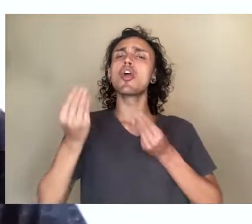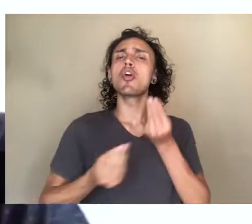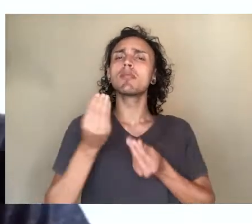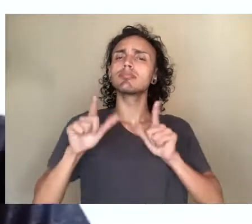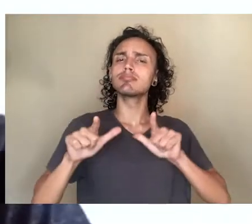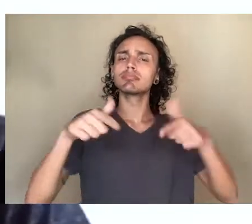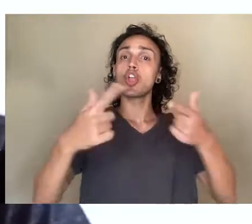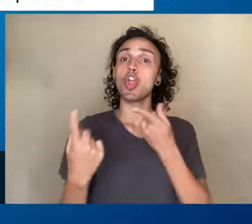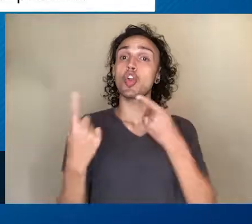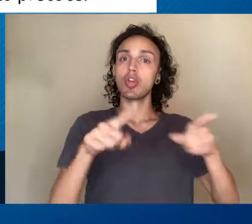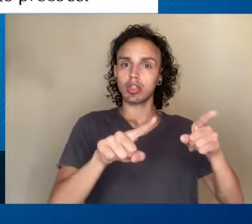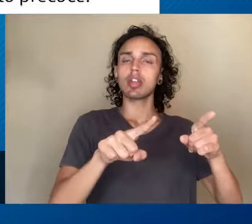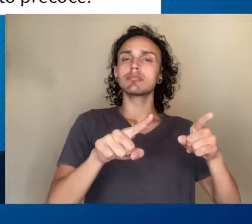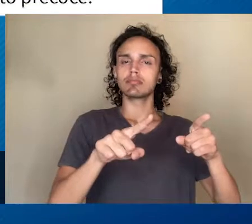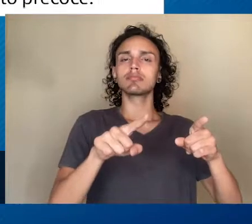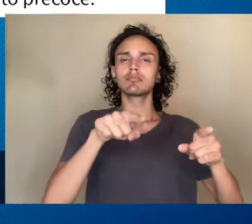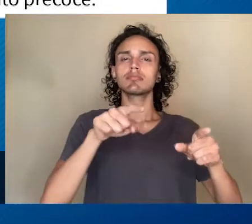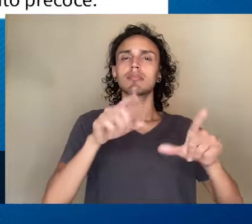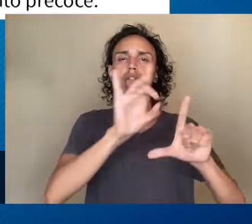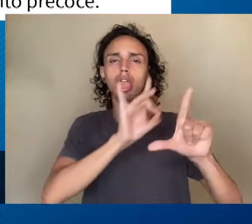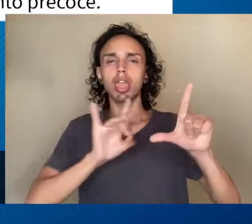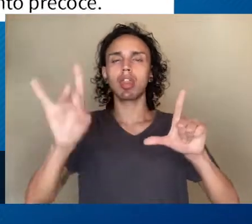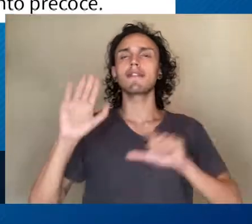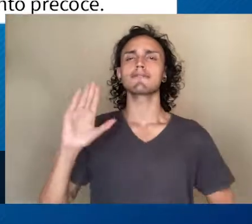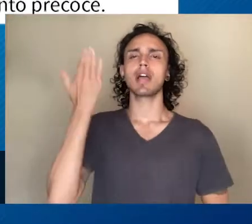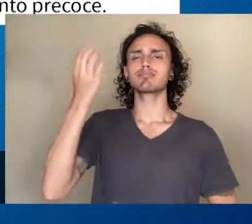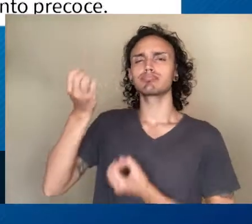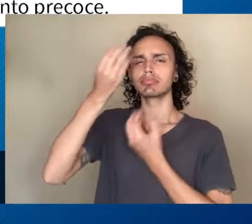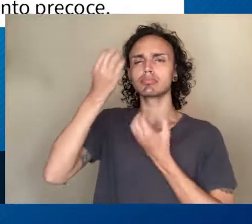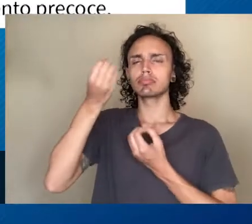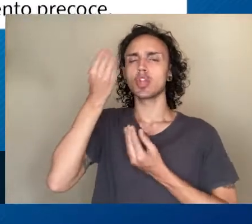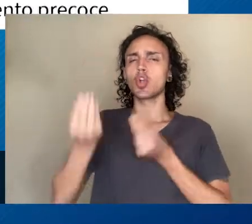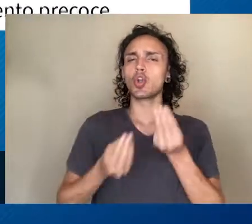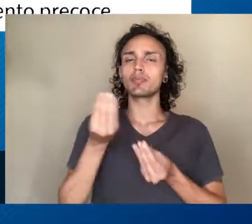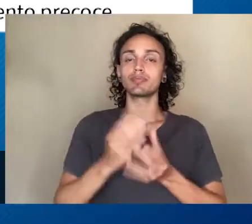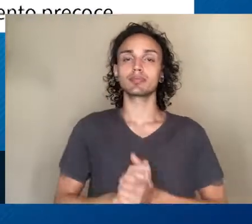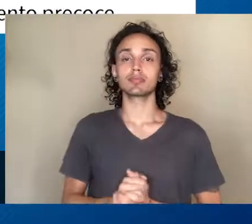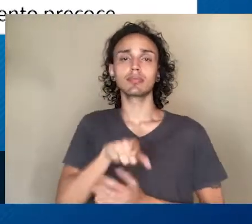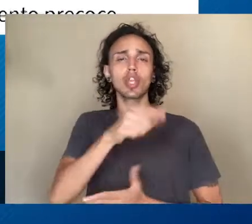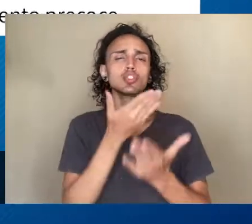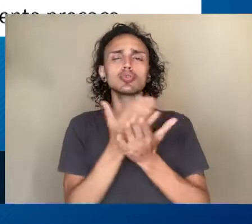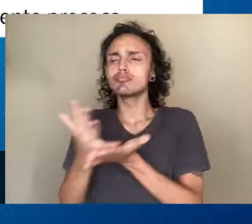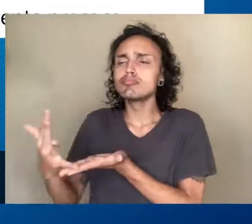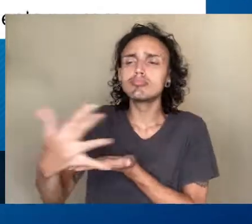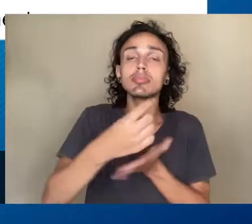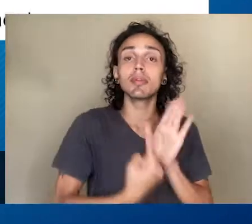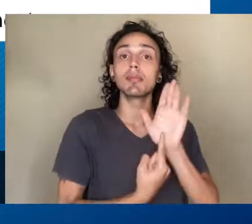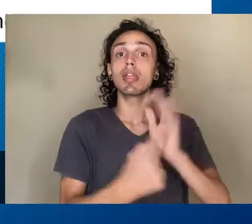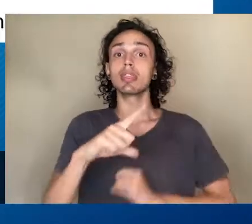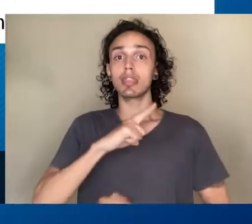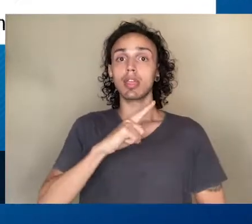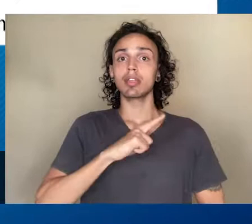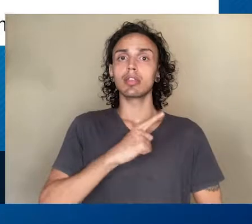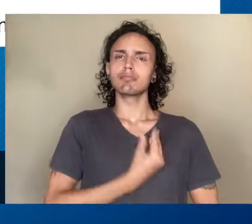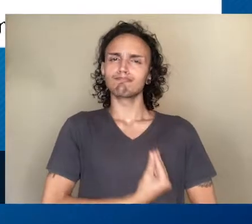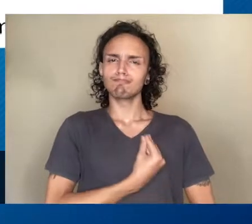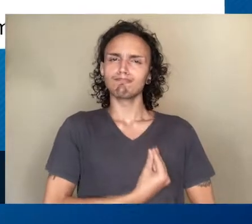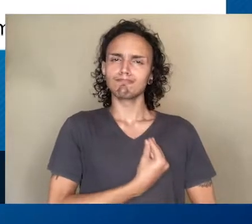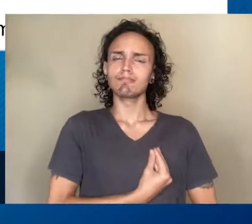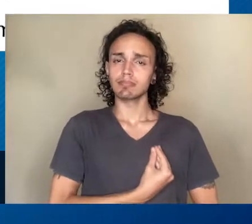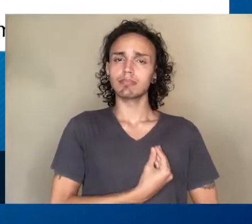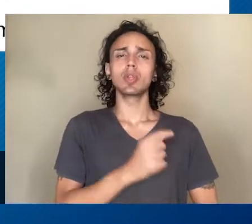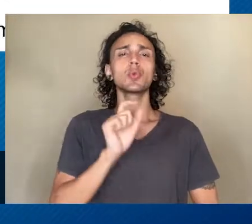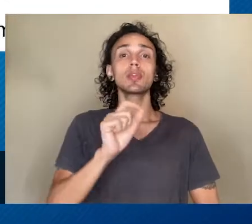combater a circulação desse conteúdo. Os dados deste estudo revelam uma maior presença e engajamento de perfis dos grupos que